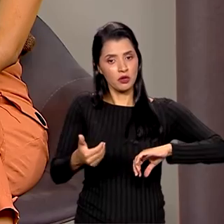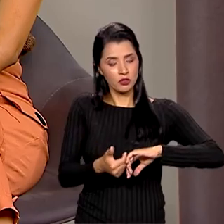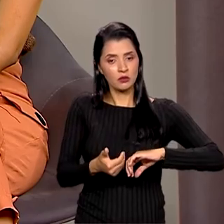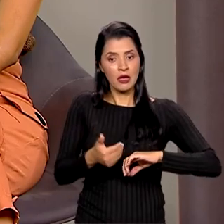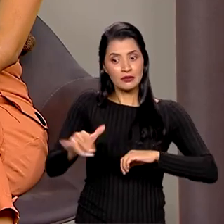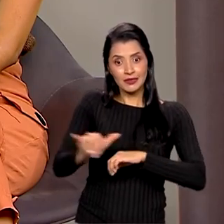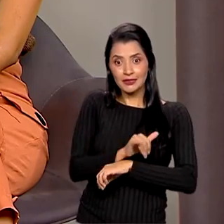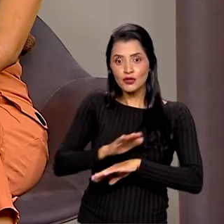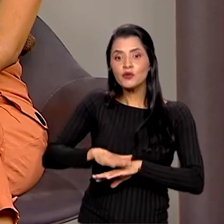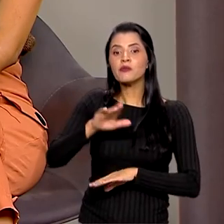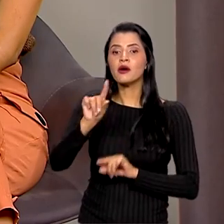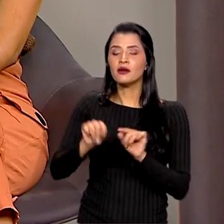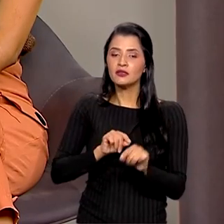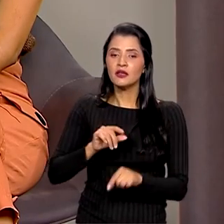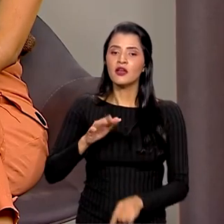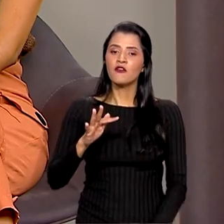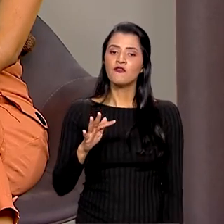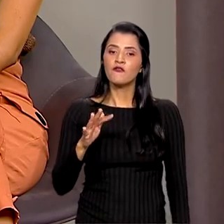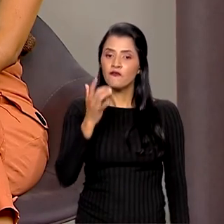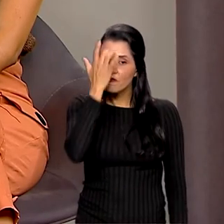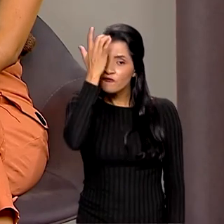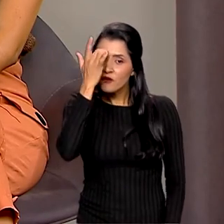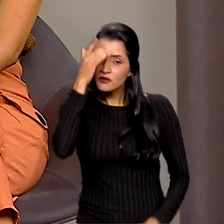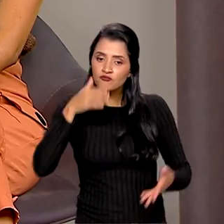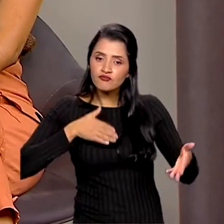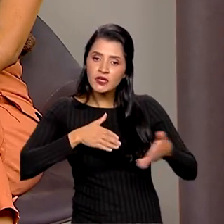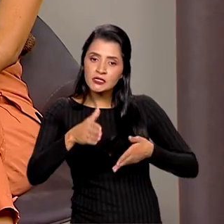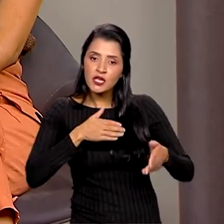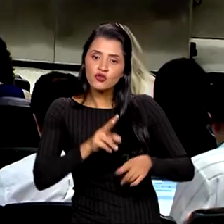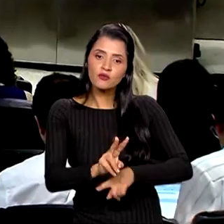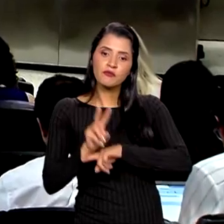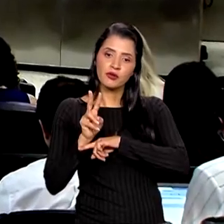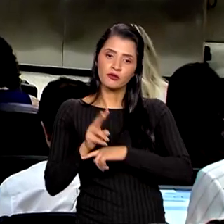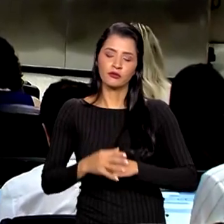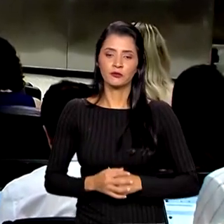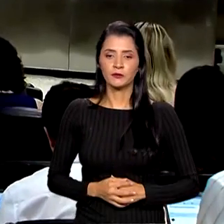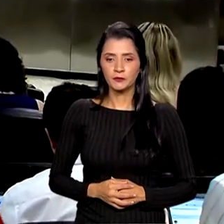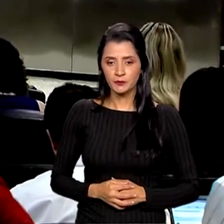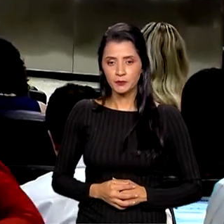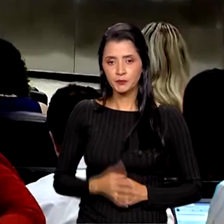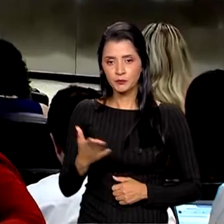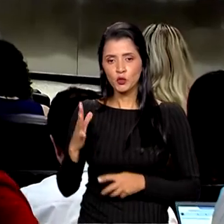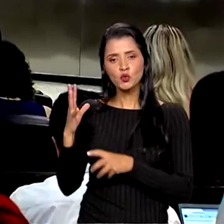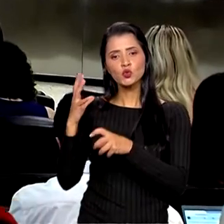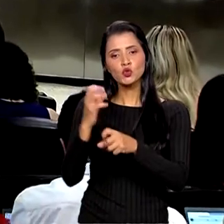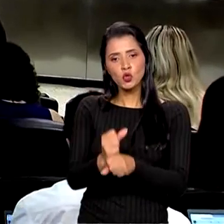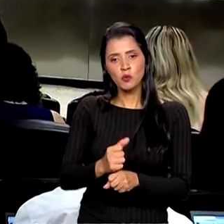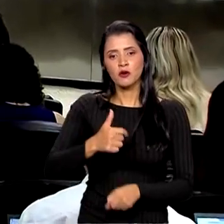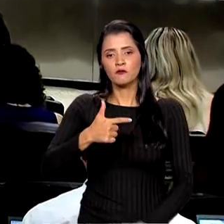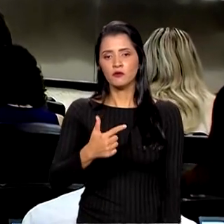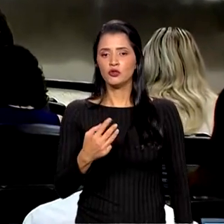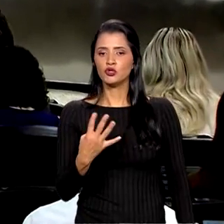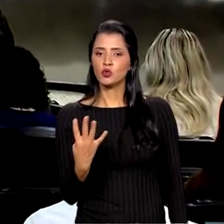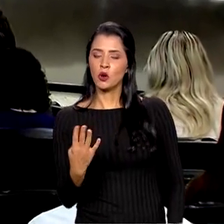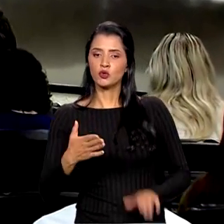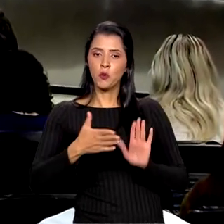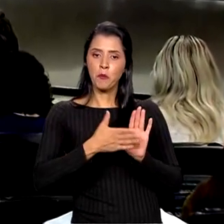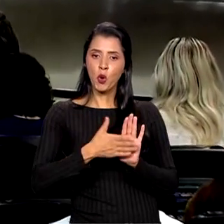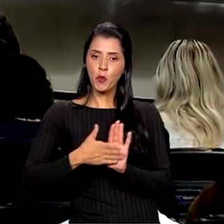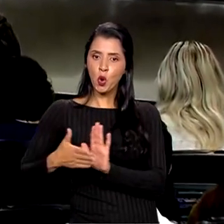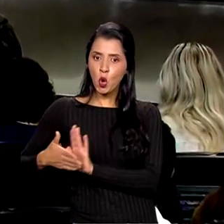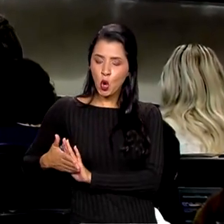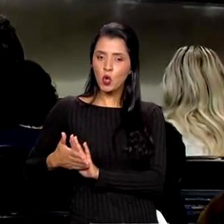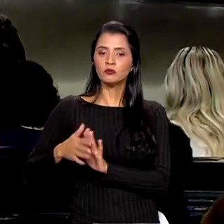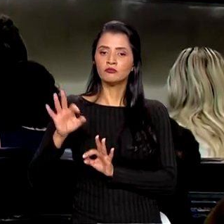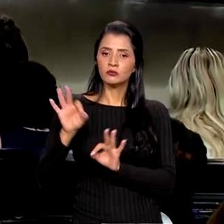delas é a facilitação de acesso ao crédito. Ao todo, são 24 propostas separadas